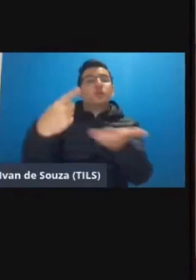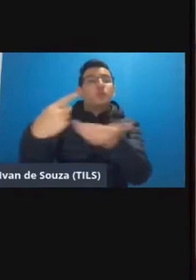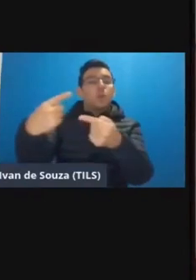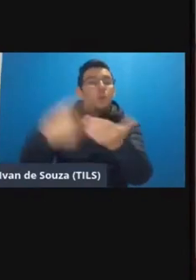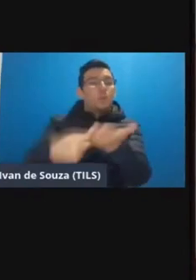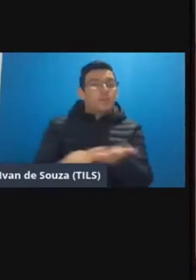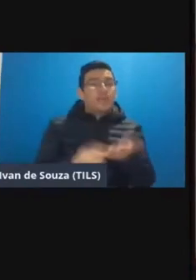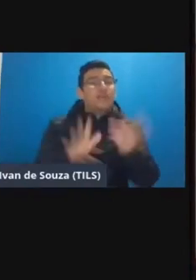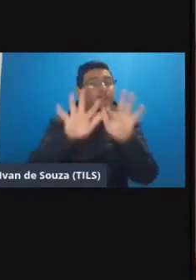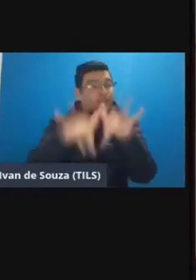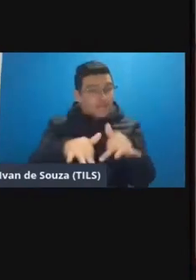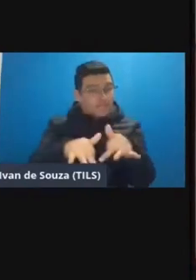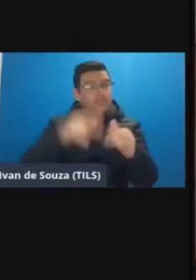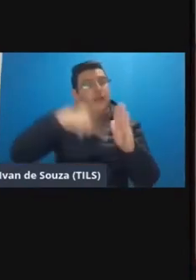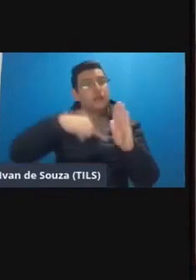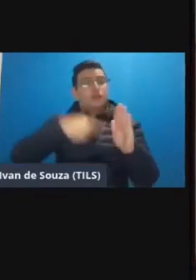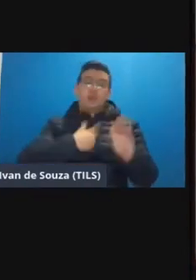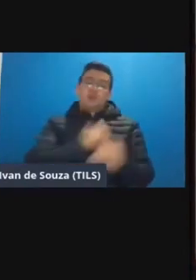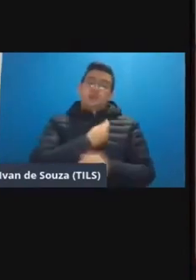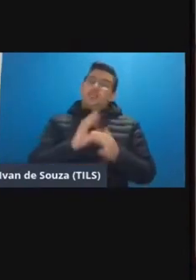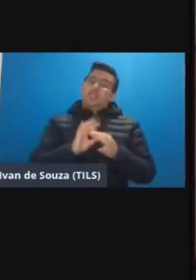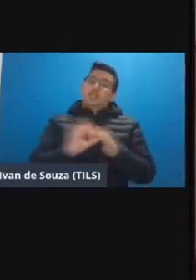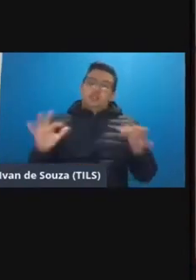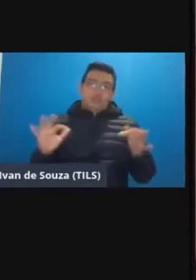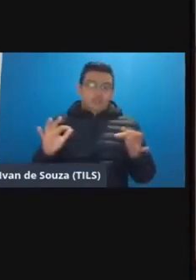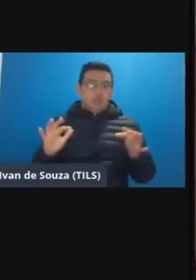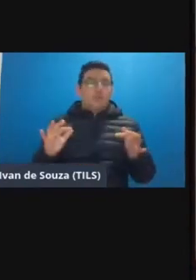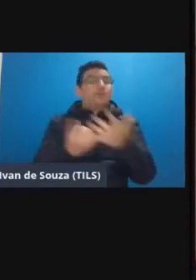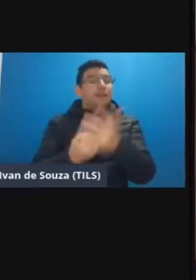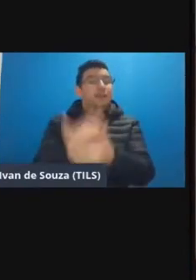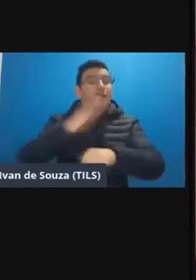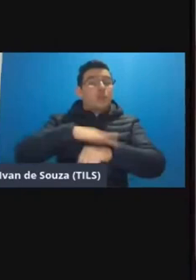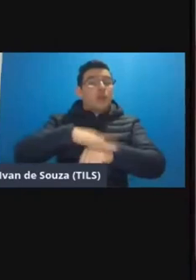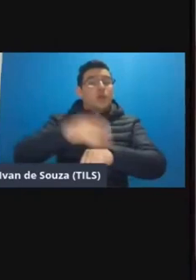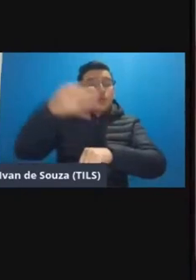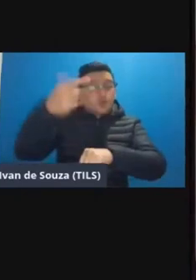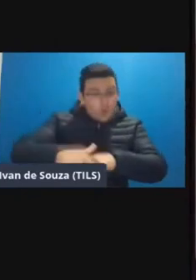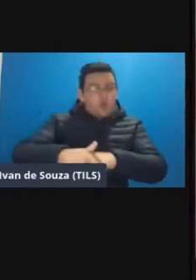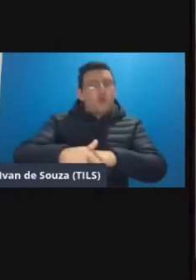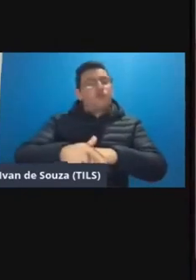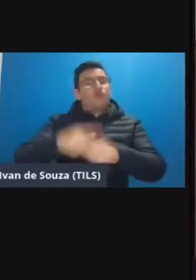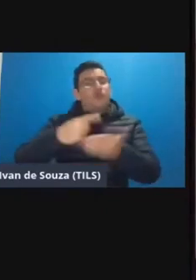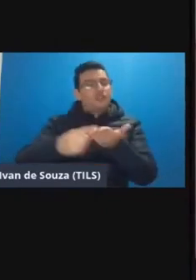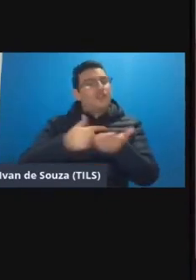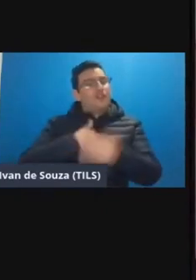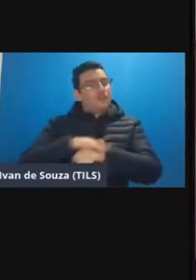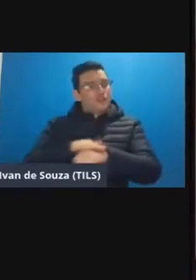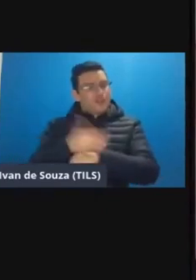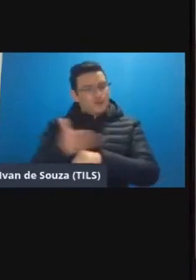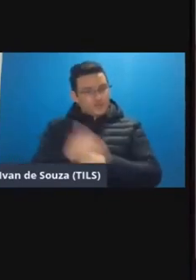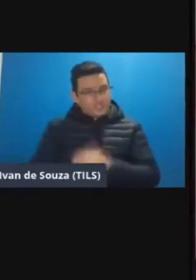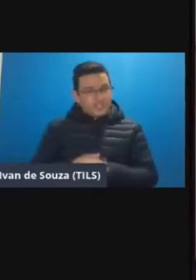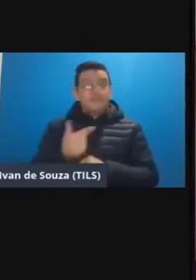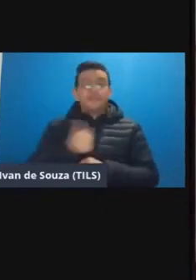vocês finalizarem isso estou à disposição crie um novo horário na agenda e vou conversar com vocês então eu acho que